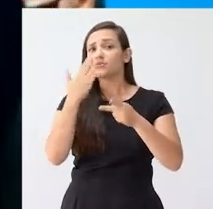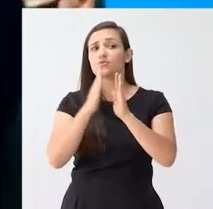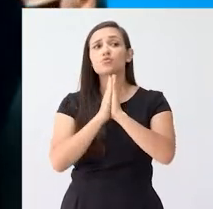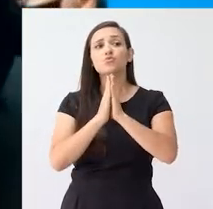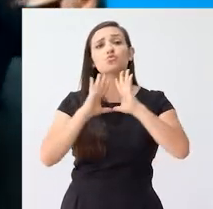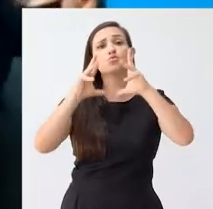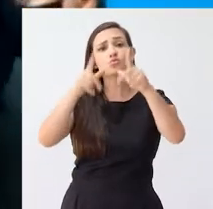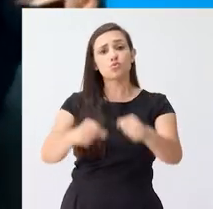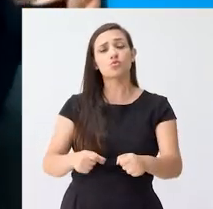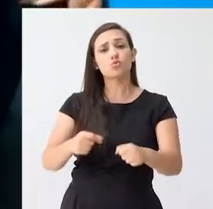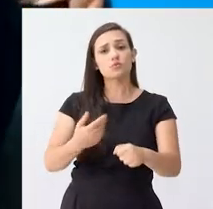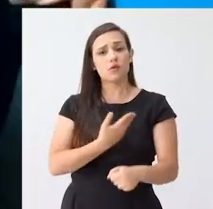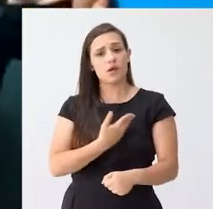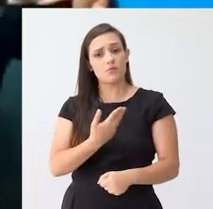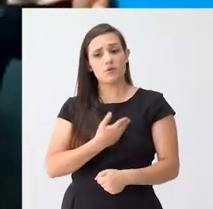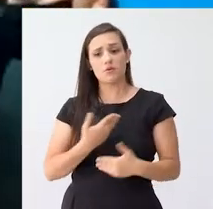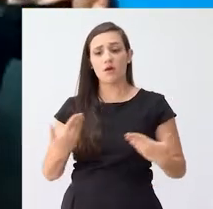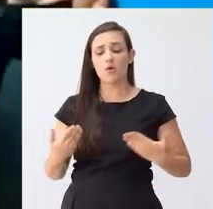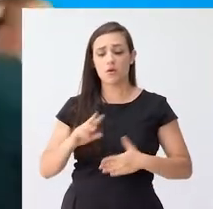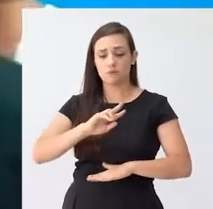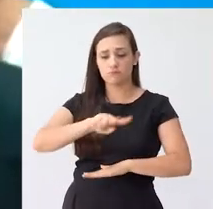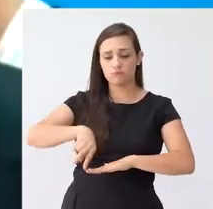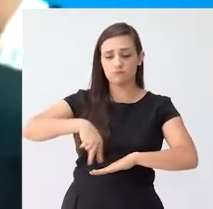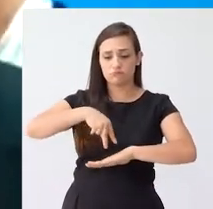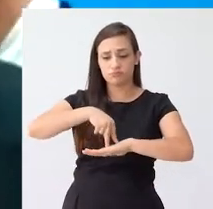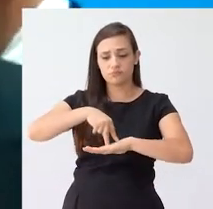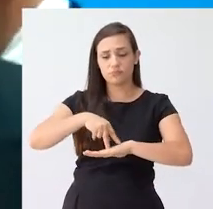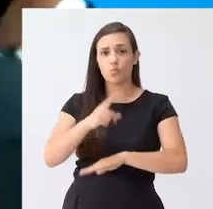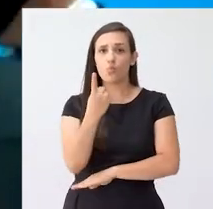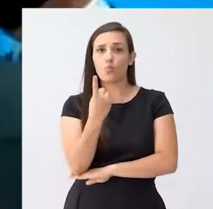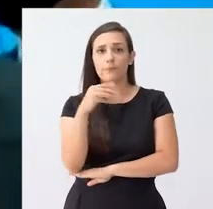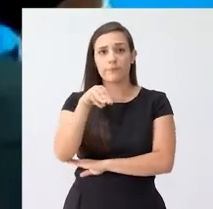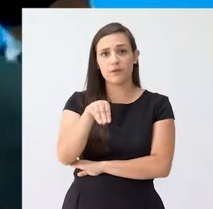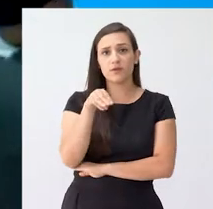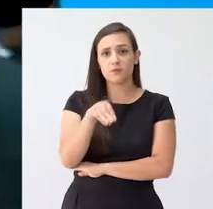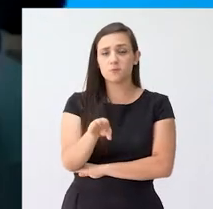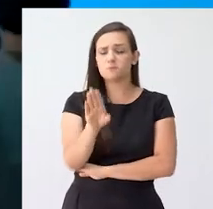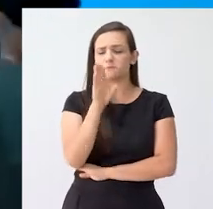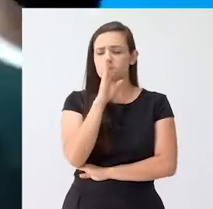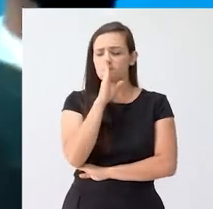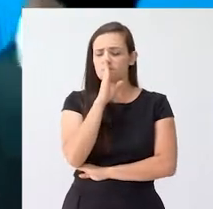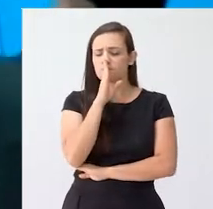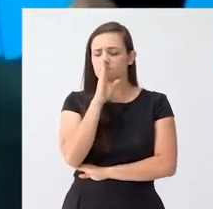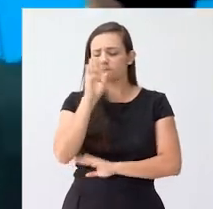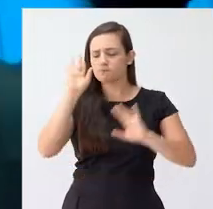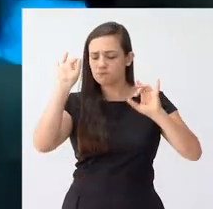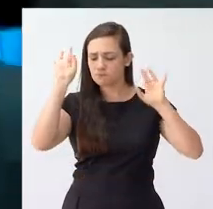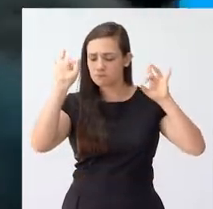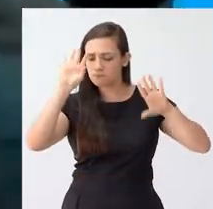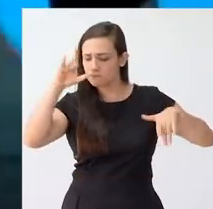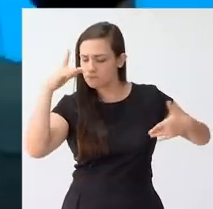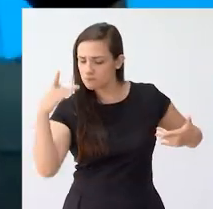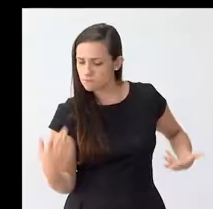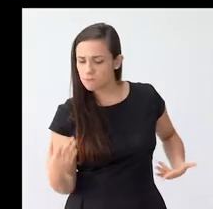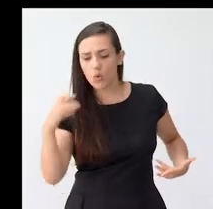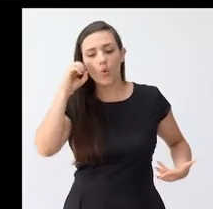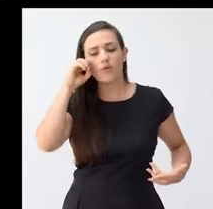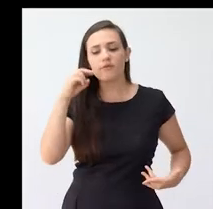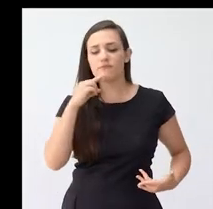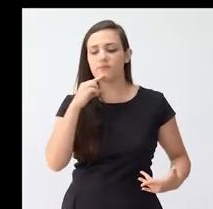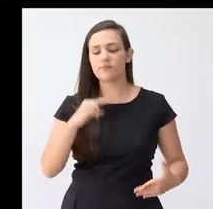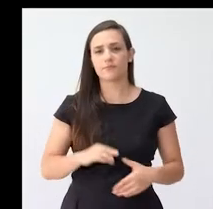de pedir a todos os colegas que a gente ficasse de pé e fizéssemos um minuto de silêncio em homenagem ao Onevan.